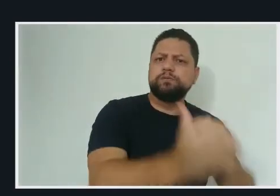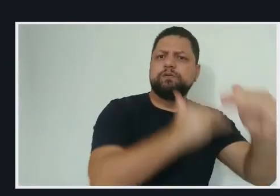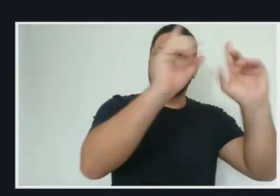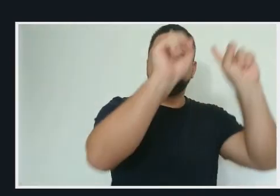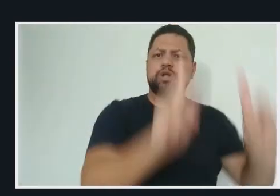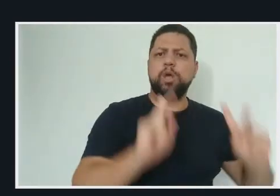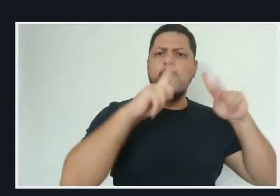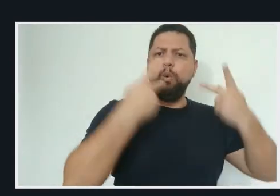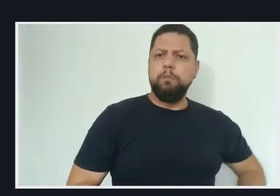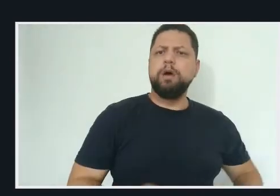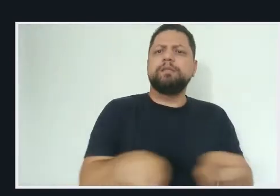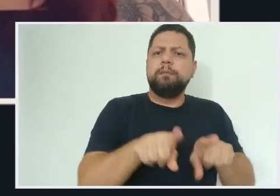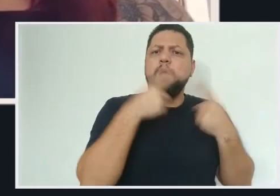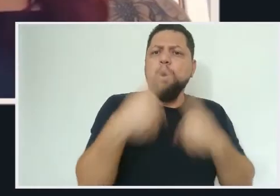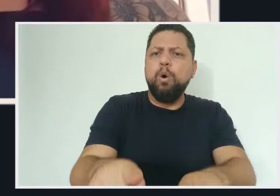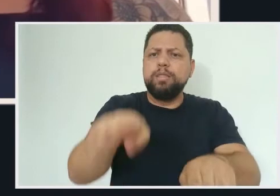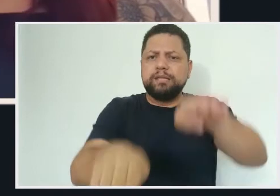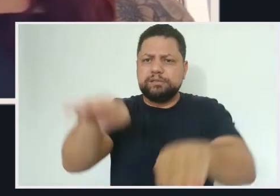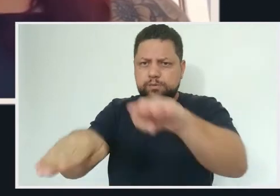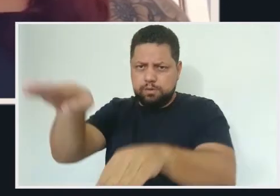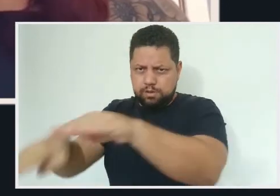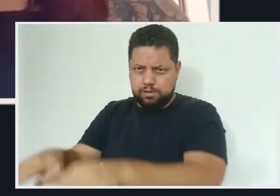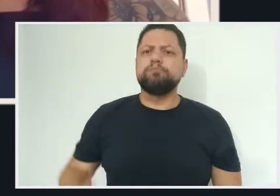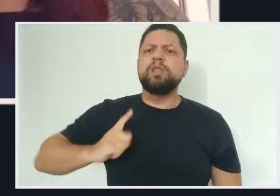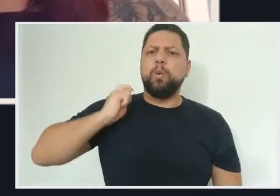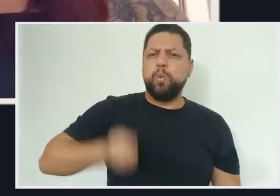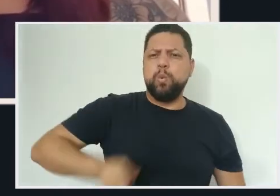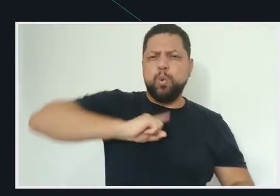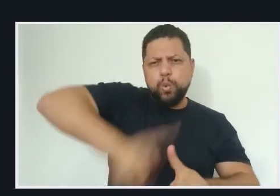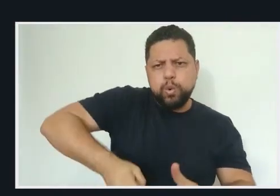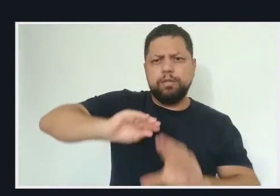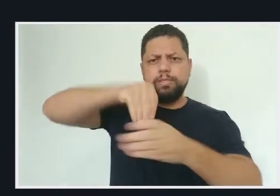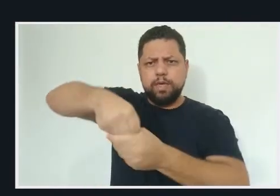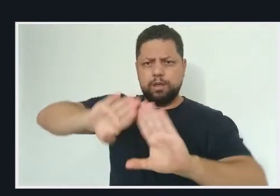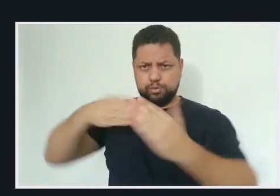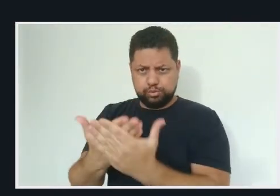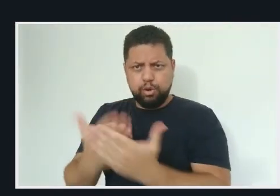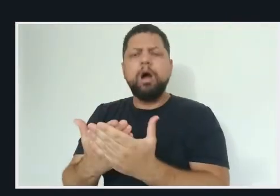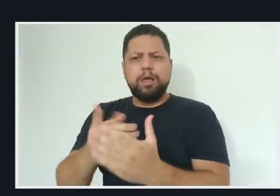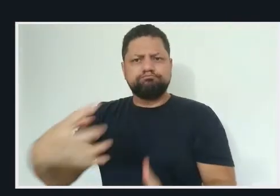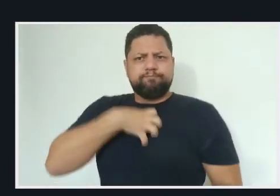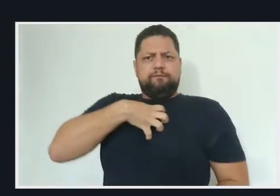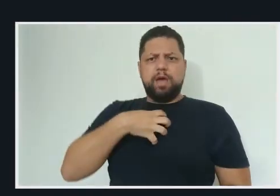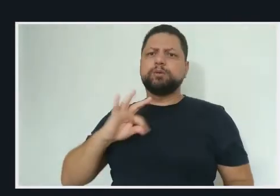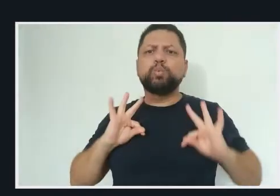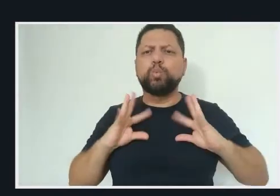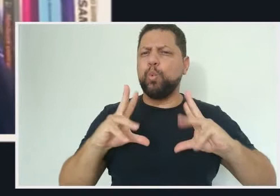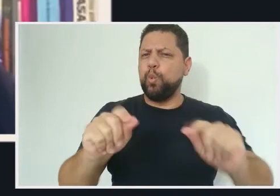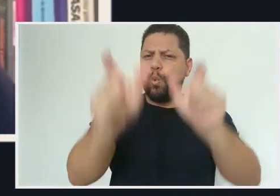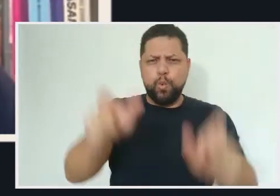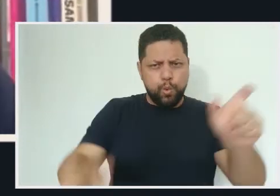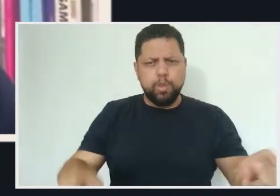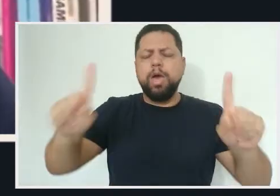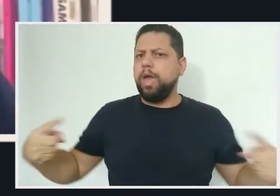enviados por nossas instituições. Para que ninguém possa amordaçar a educação e estimular discriminações e violências.